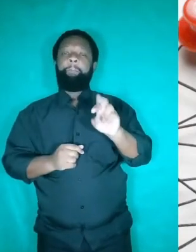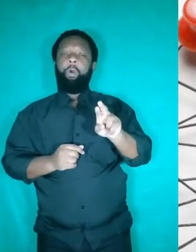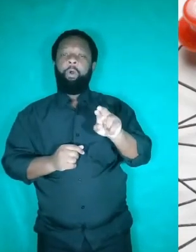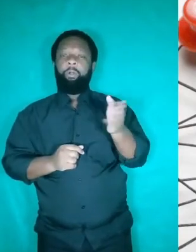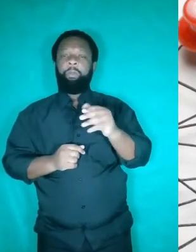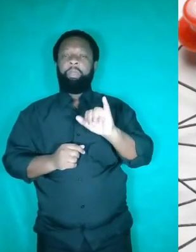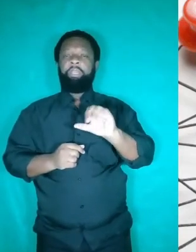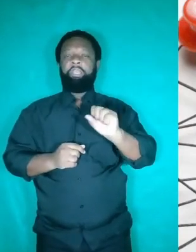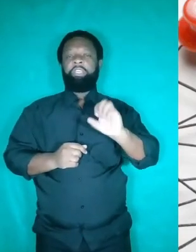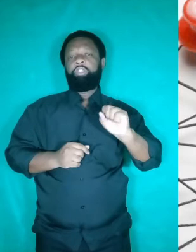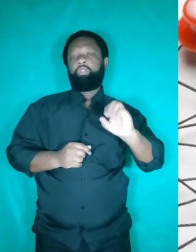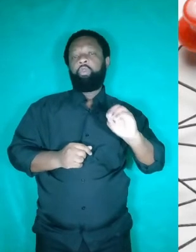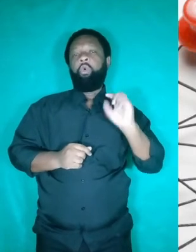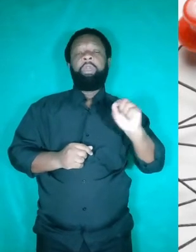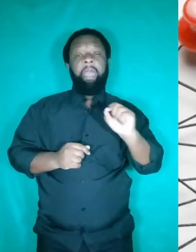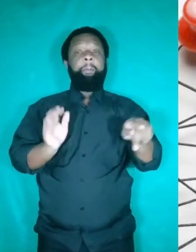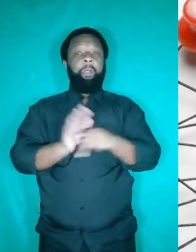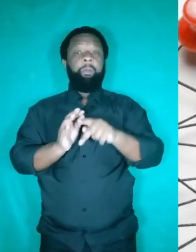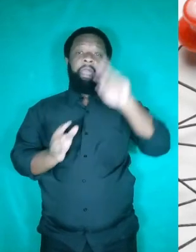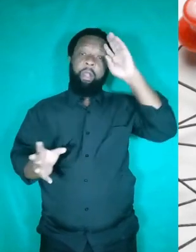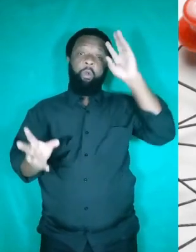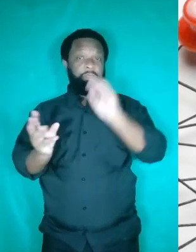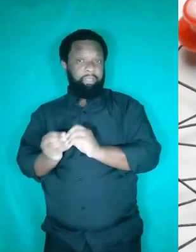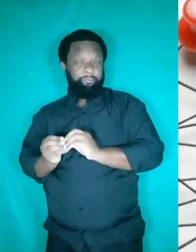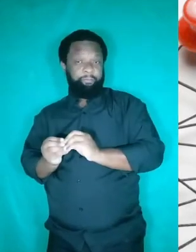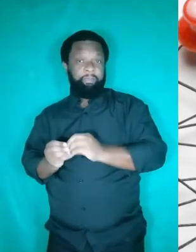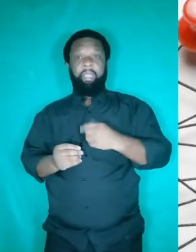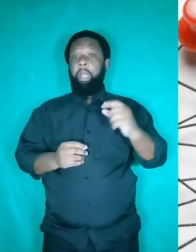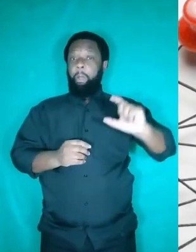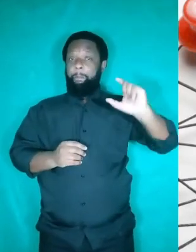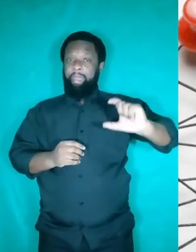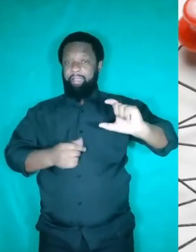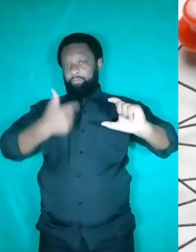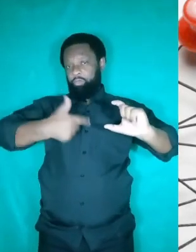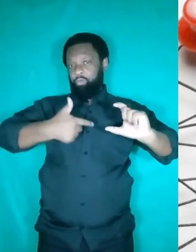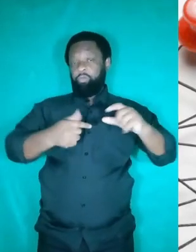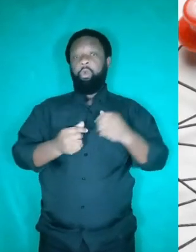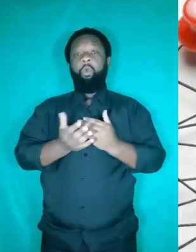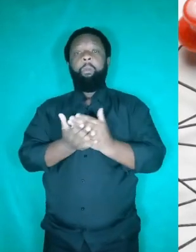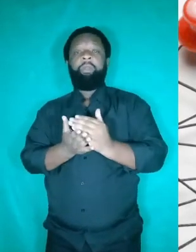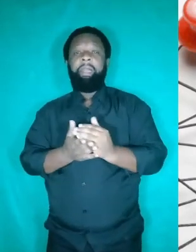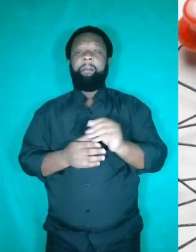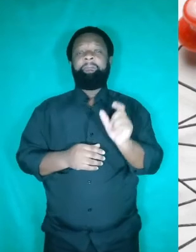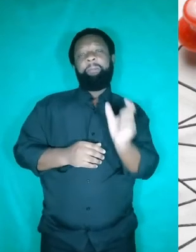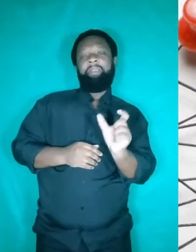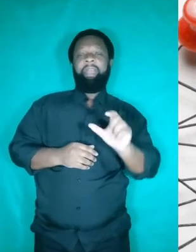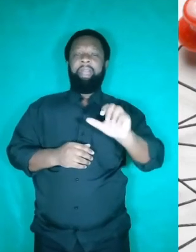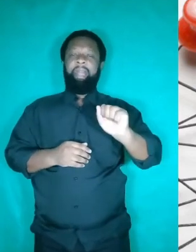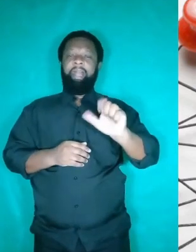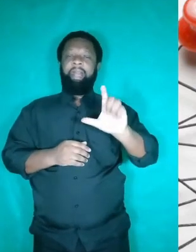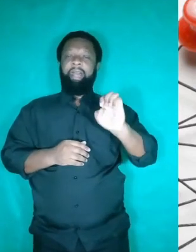da segunda parte do parágrafo com a primeira. Já o meu segundo parágrafo começa com, além disso, esse